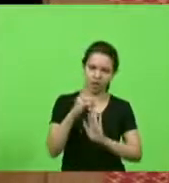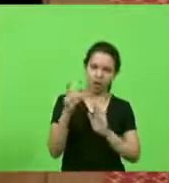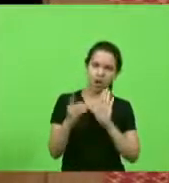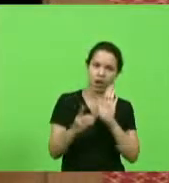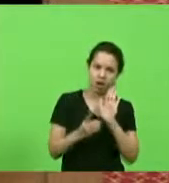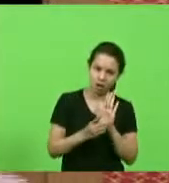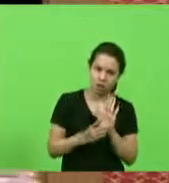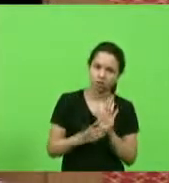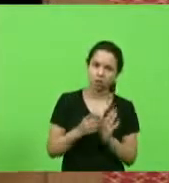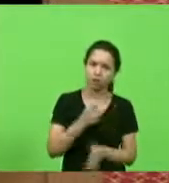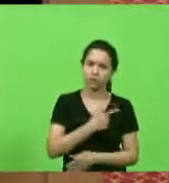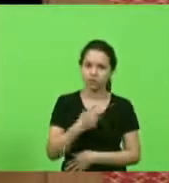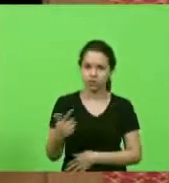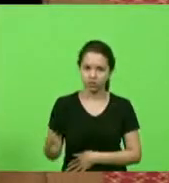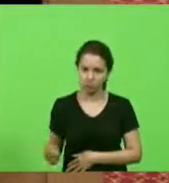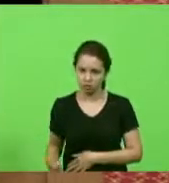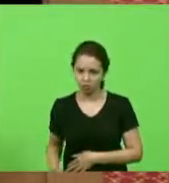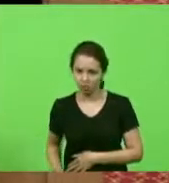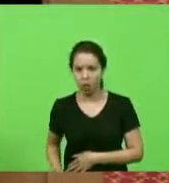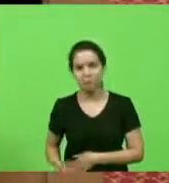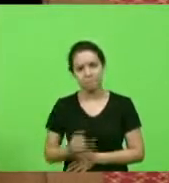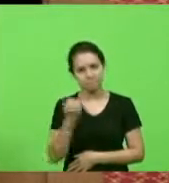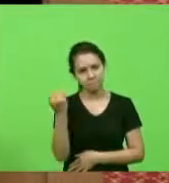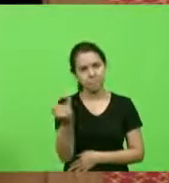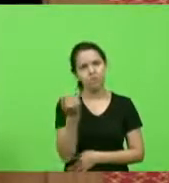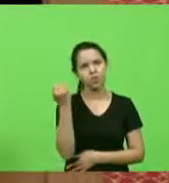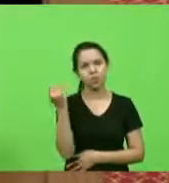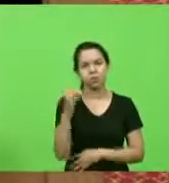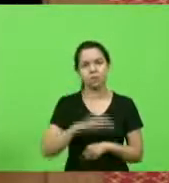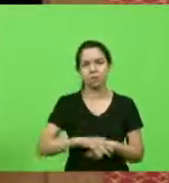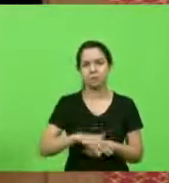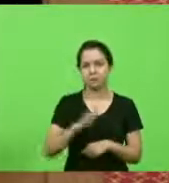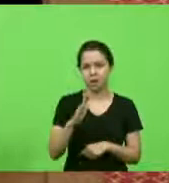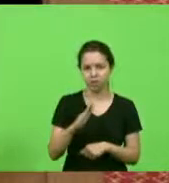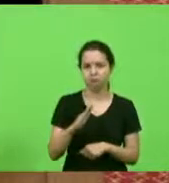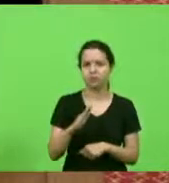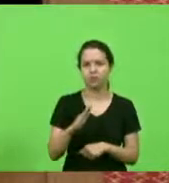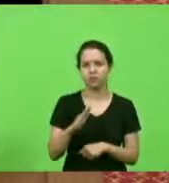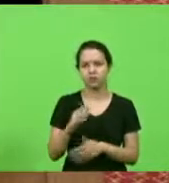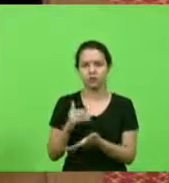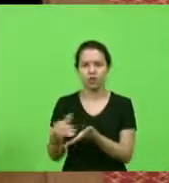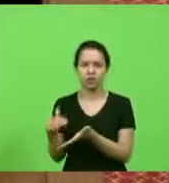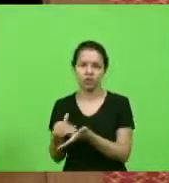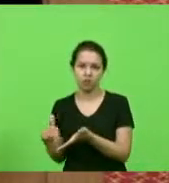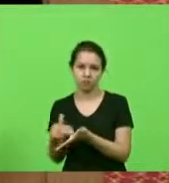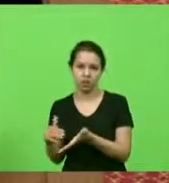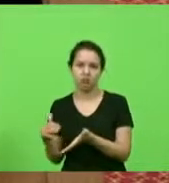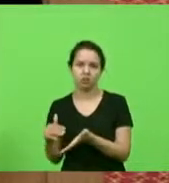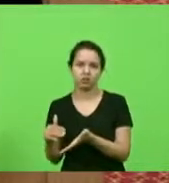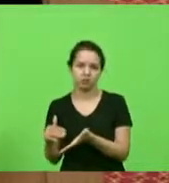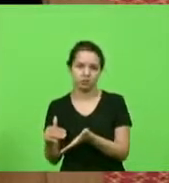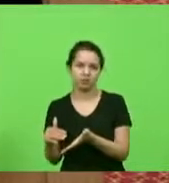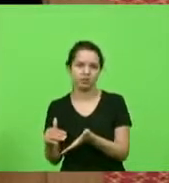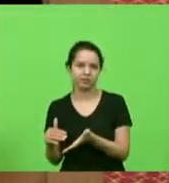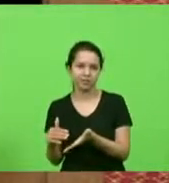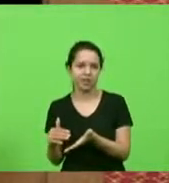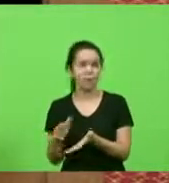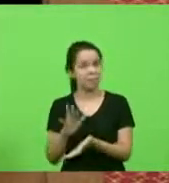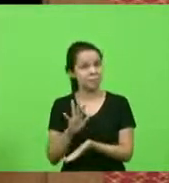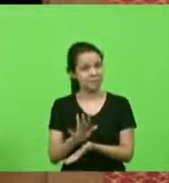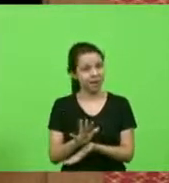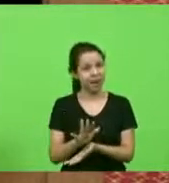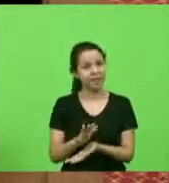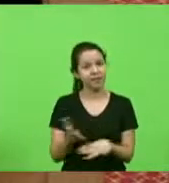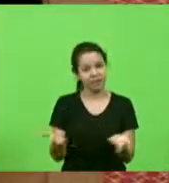valor do que uma portaria do secretário e infelizmente nós nos deparamos com essa aberração